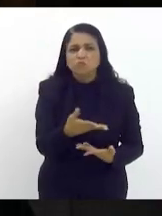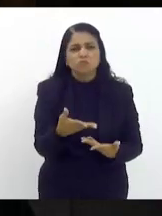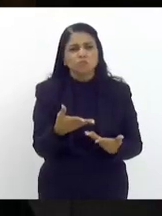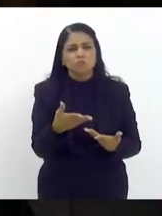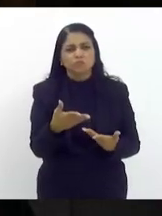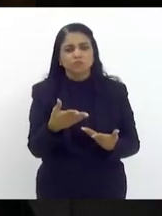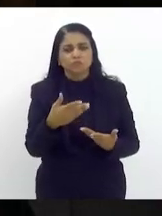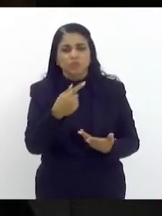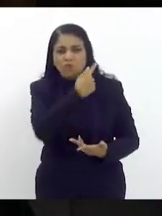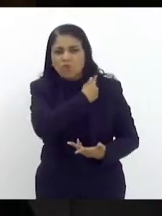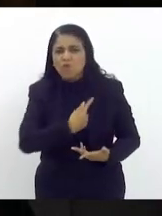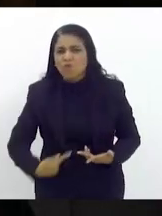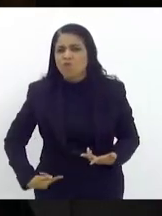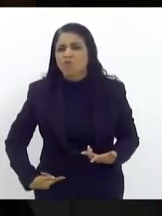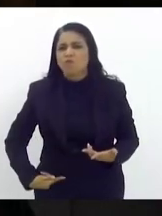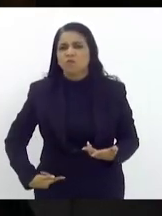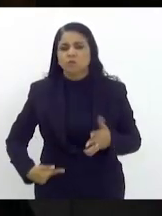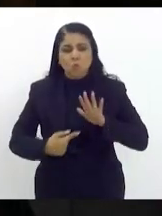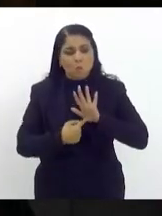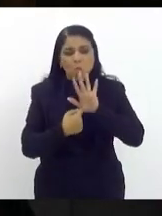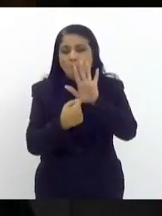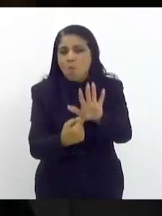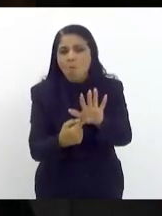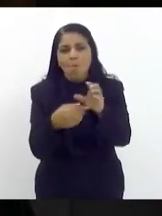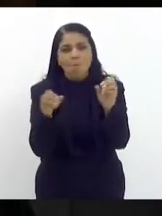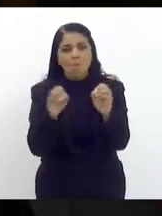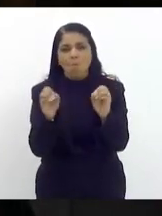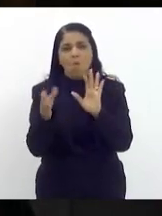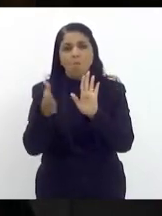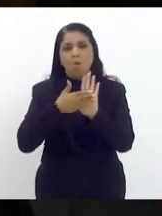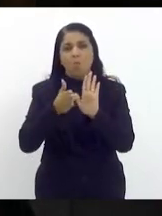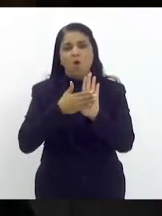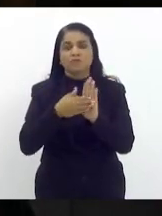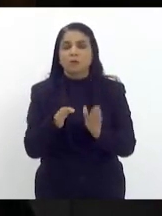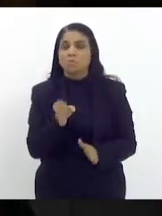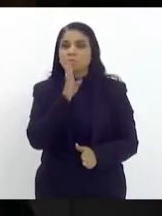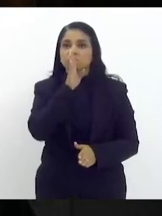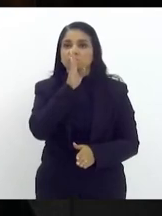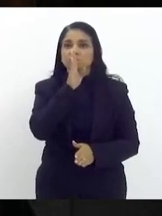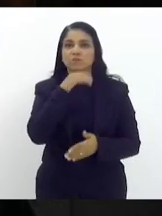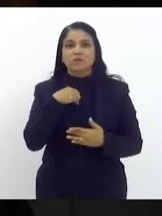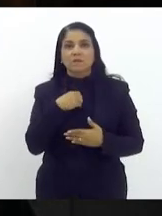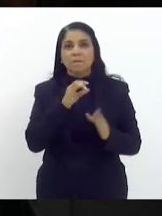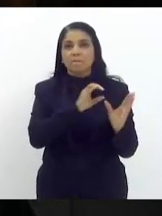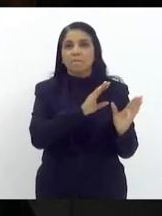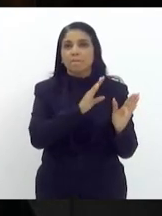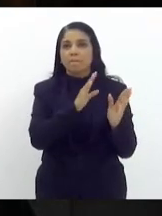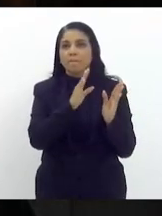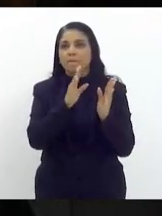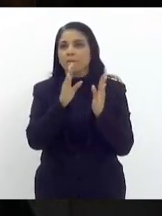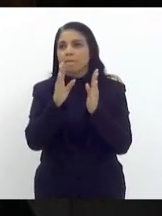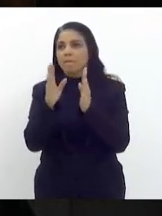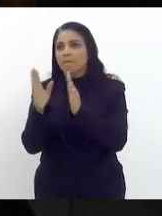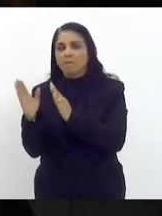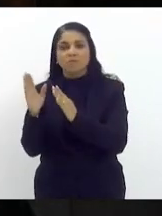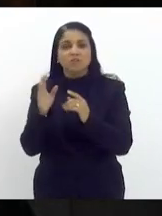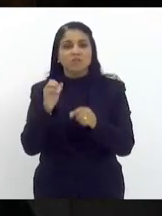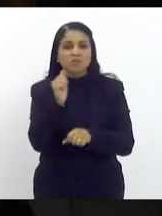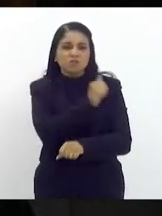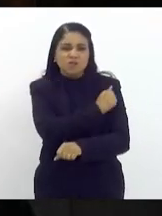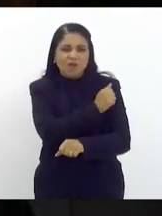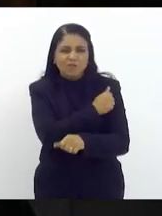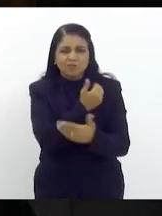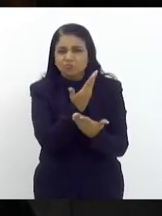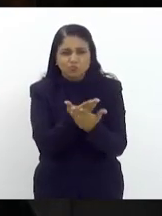posição do governo de não apresentar propostas na mesa e ficar parado vendo o tempo passar os estudantes ficando sem